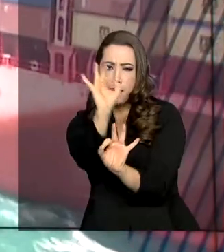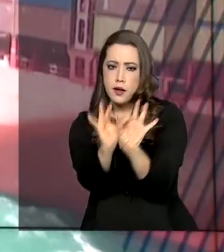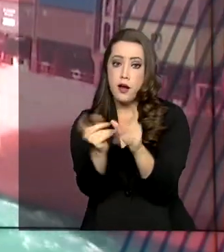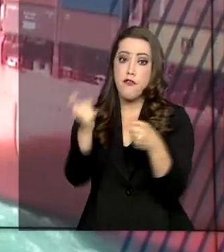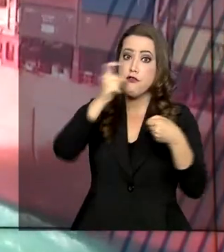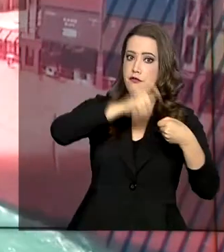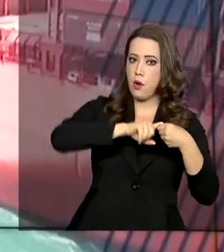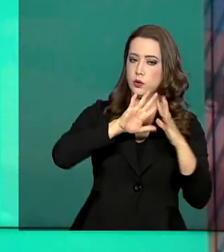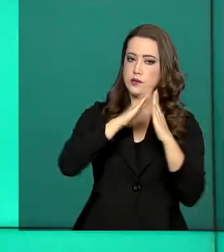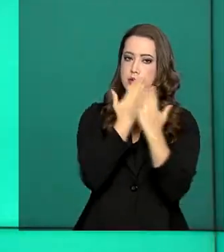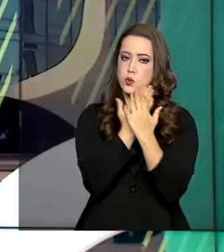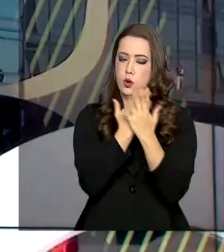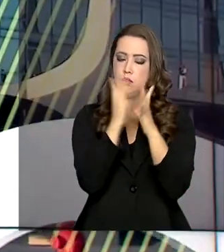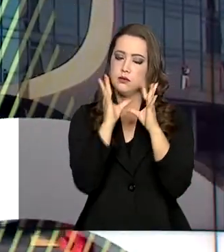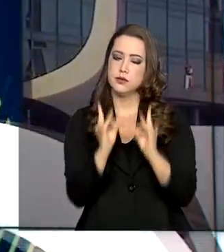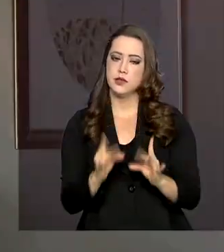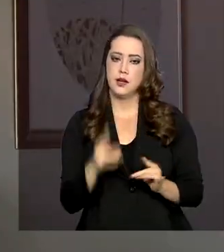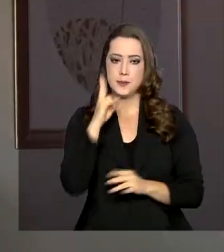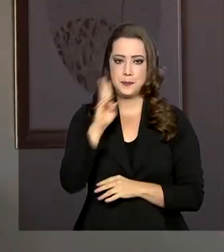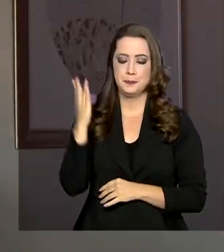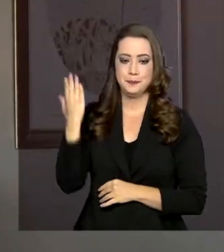Mariana Jungmann tem os detalhes.